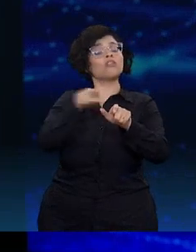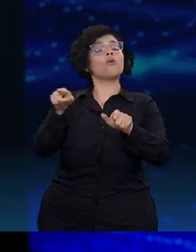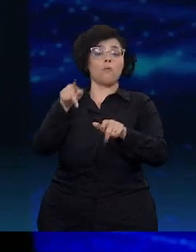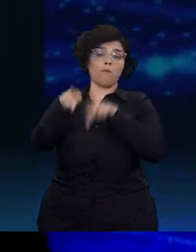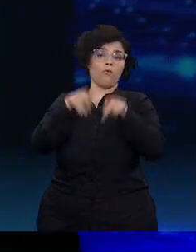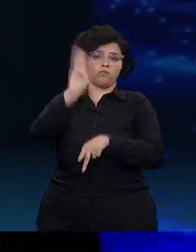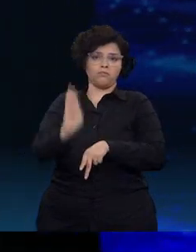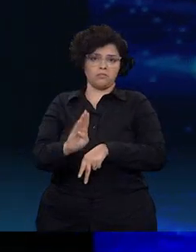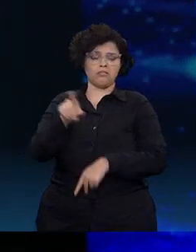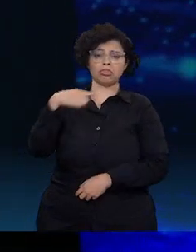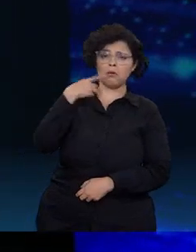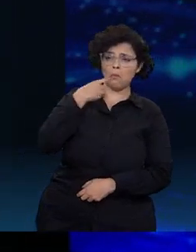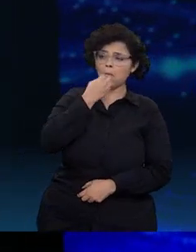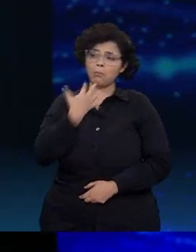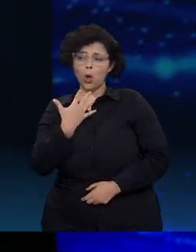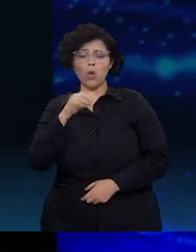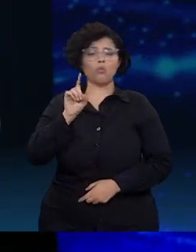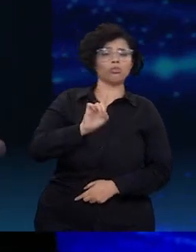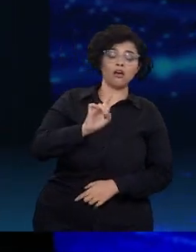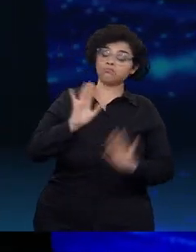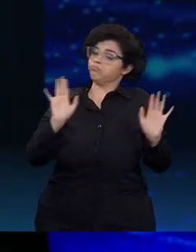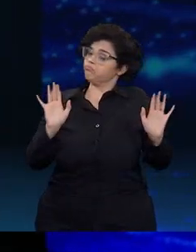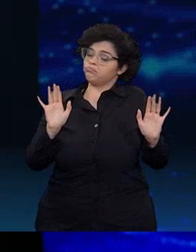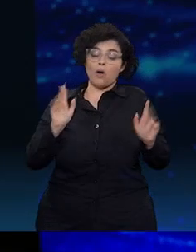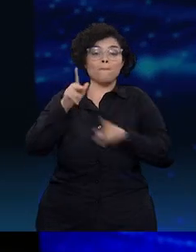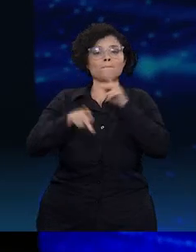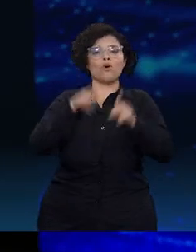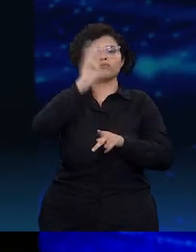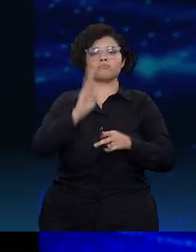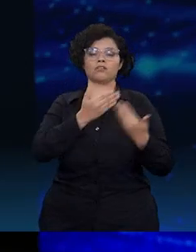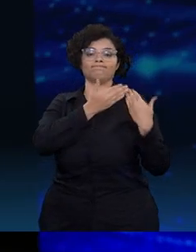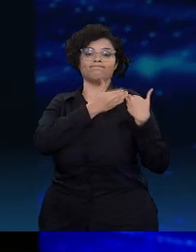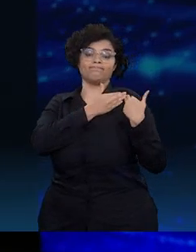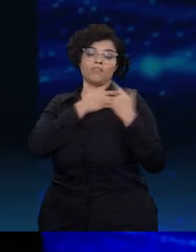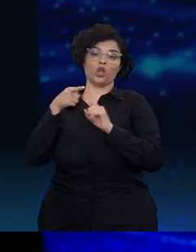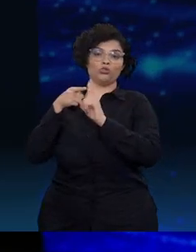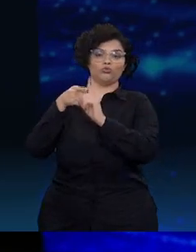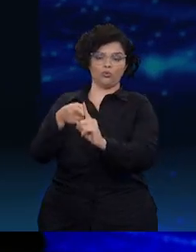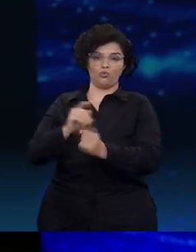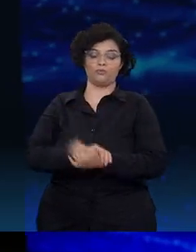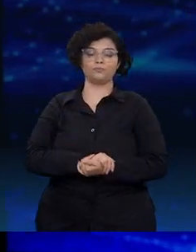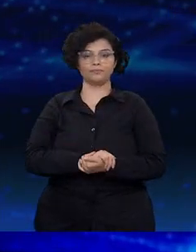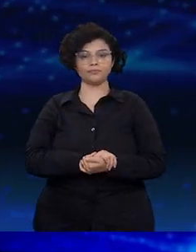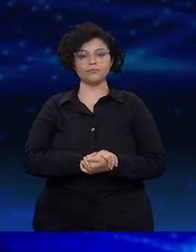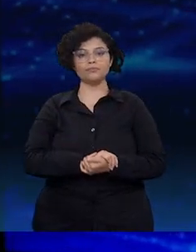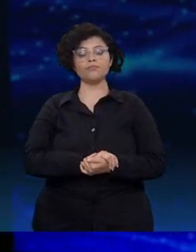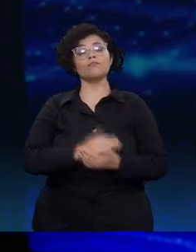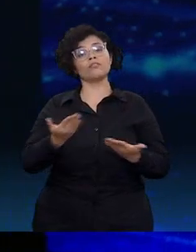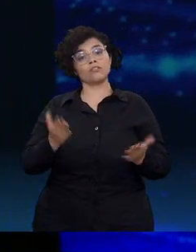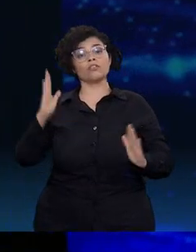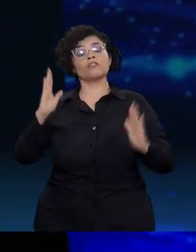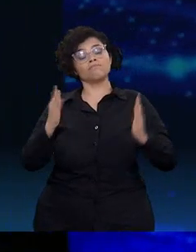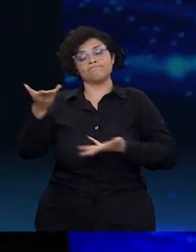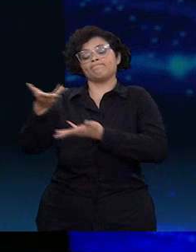deputados são bons ou não, o povo brasileiro tem responsabilidade por quem indicou. E é com quem tem mandato que o governo se